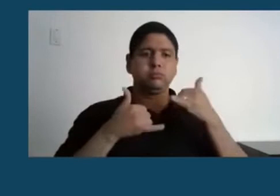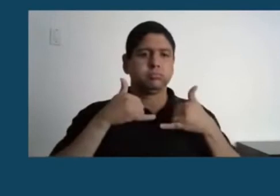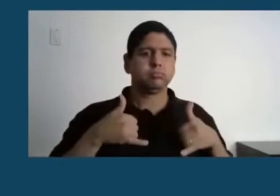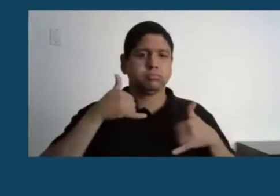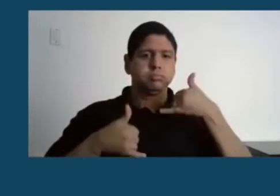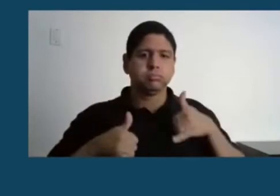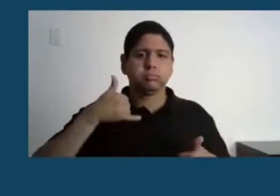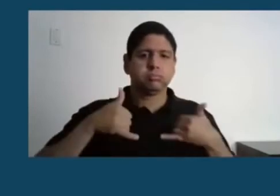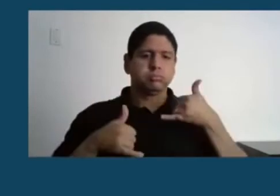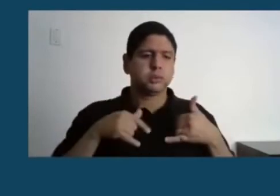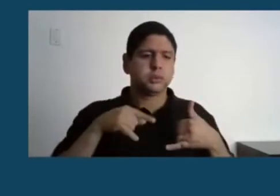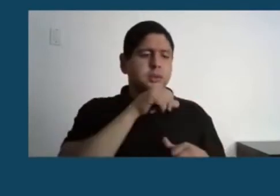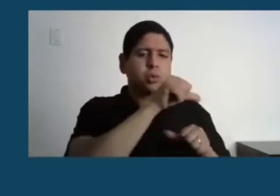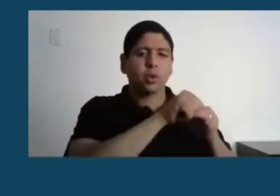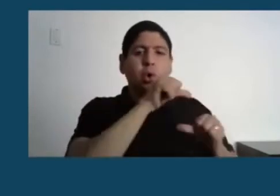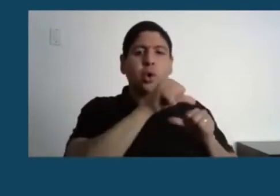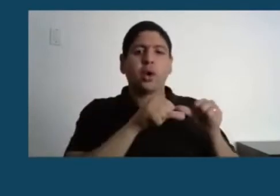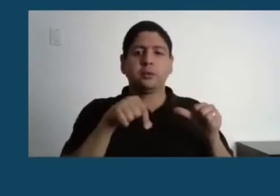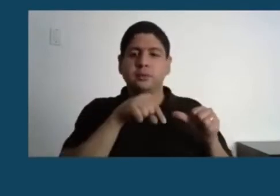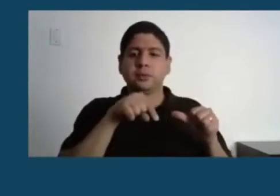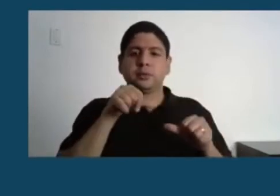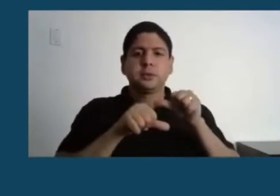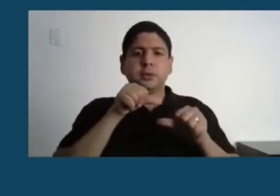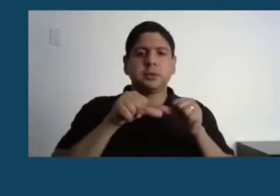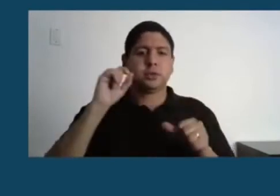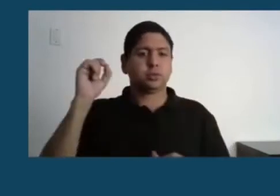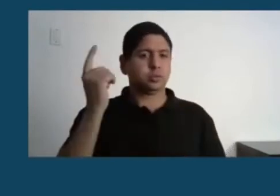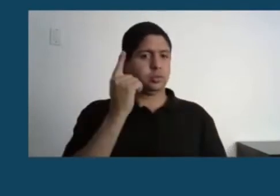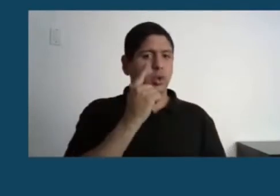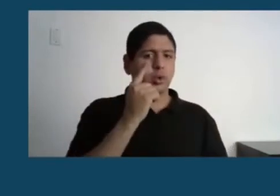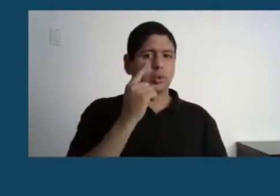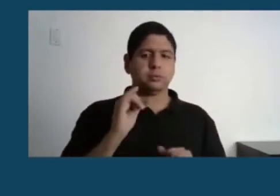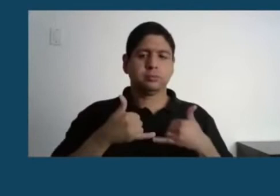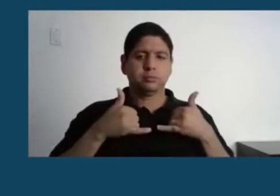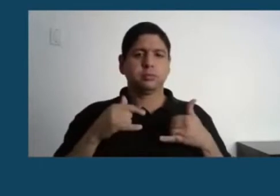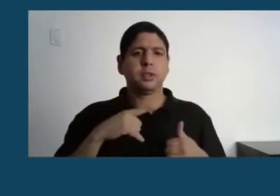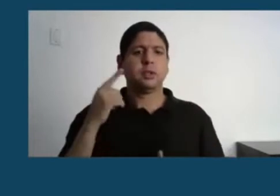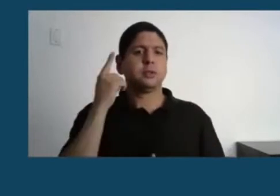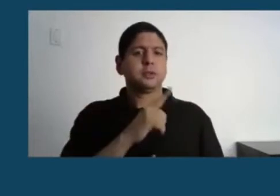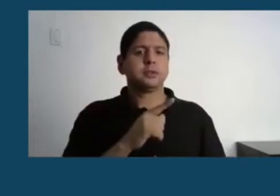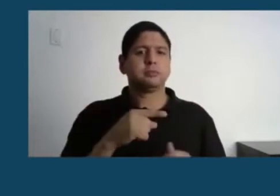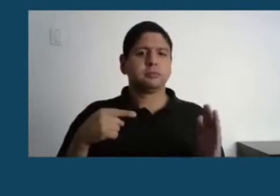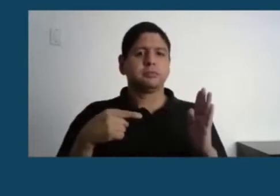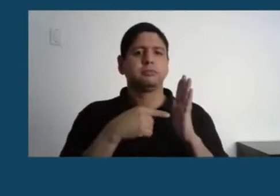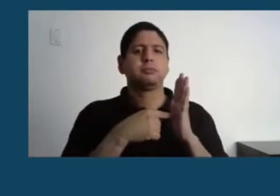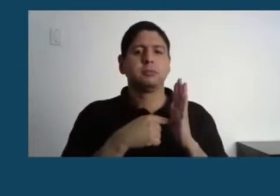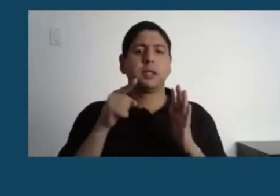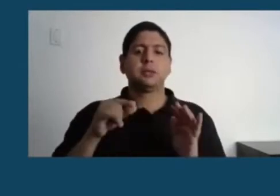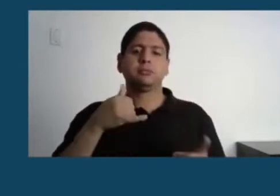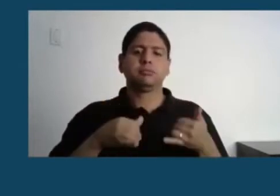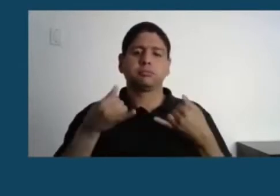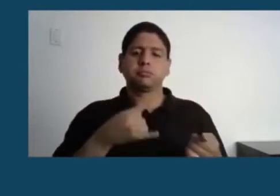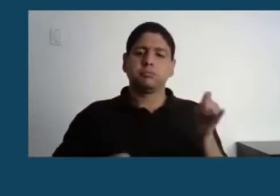transformação da energia solar em elétrica, há perda de energia na forma de calor, e esse laboratório, ele